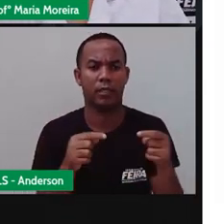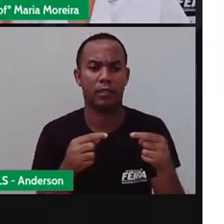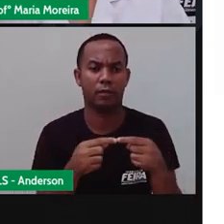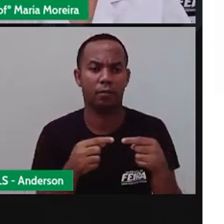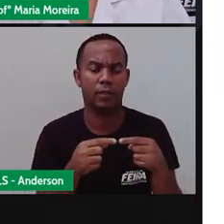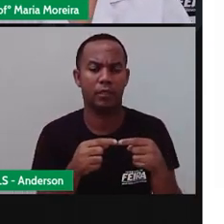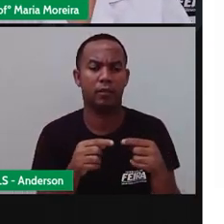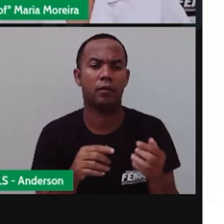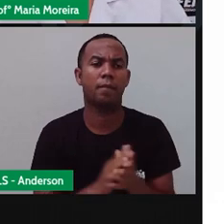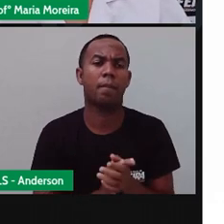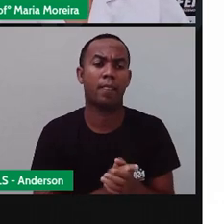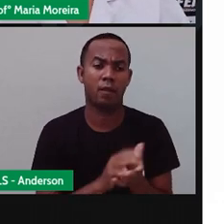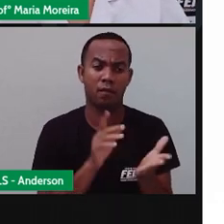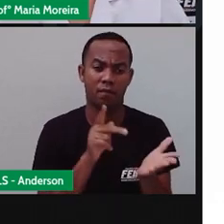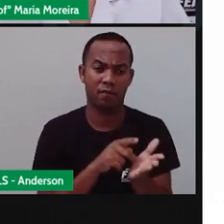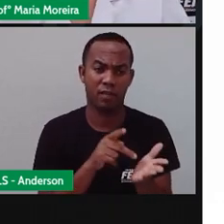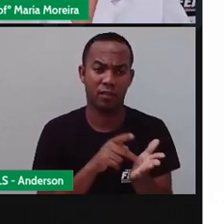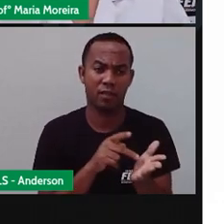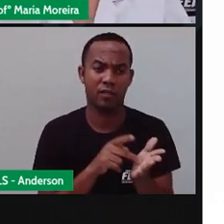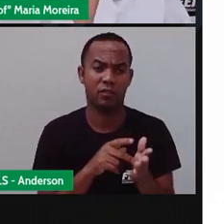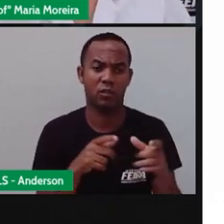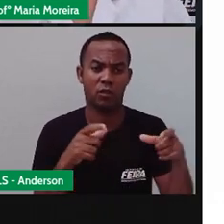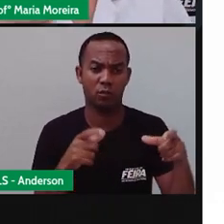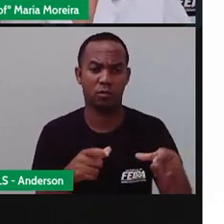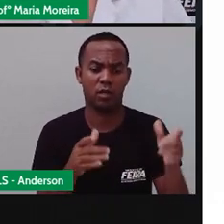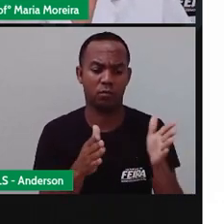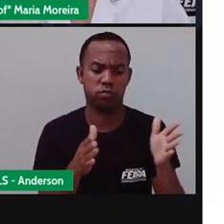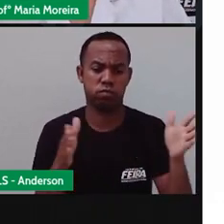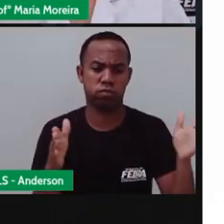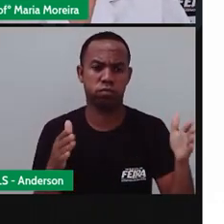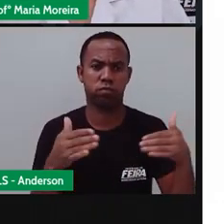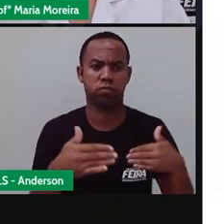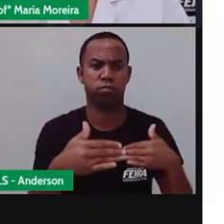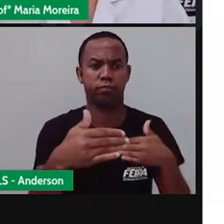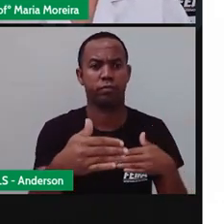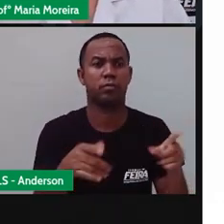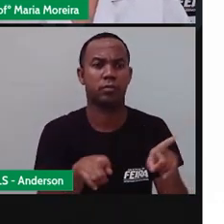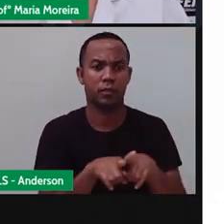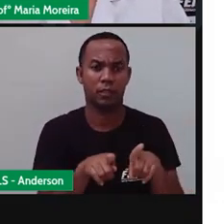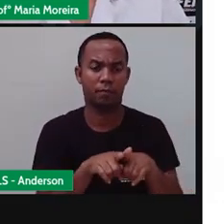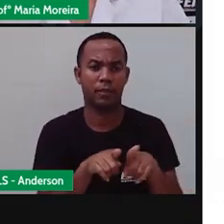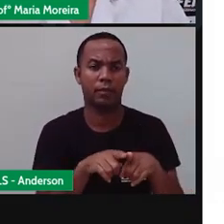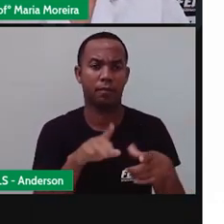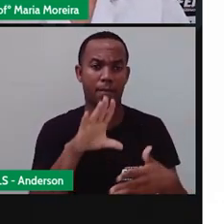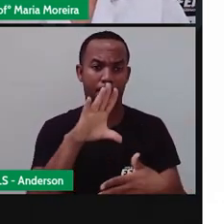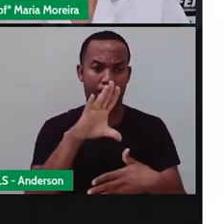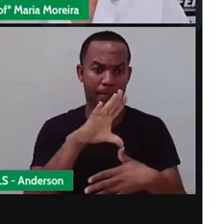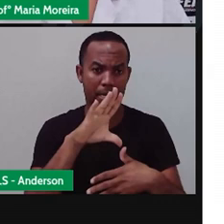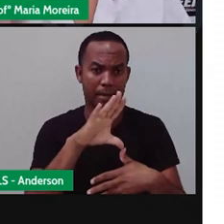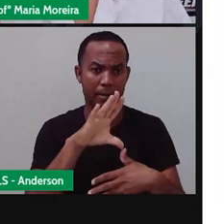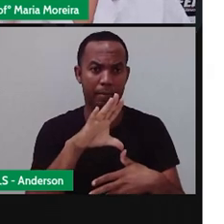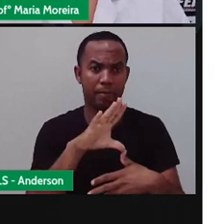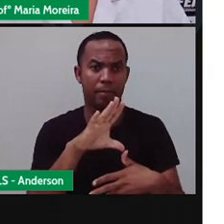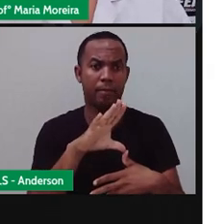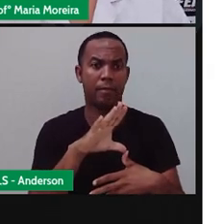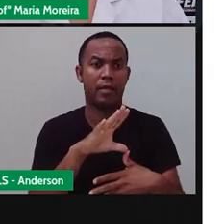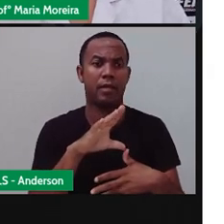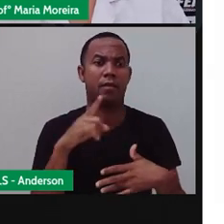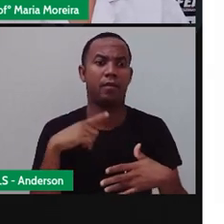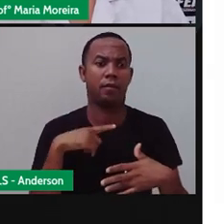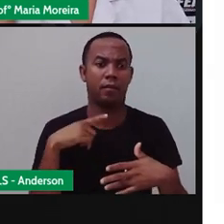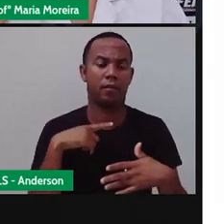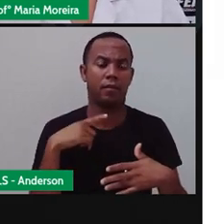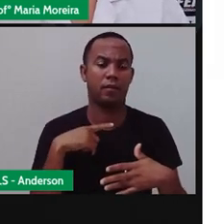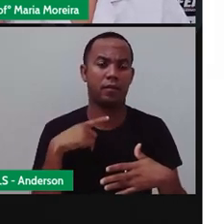na verdade, do tamanho da cidade de um estado, né, entre outras possibilidades. Então, no mapa, vai estar